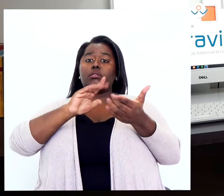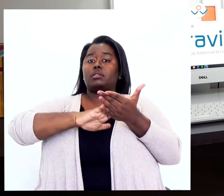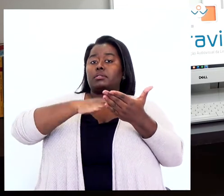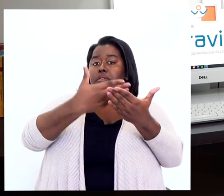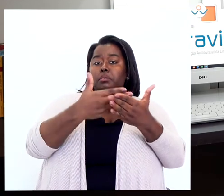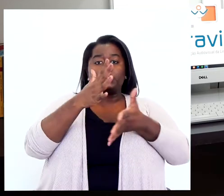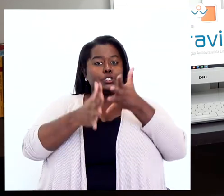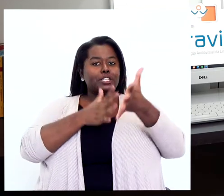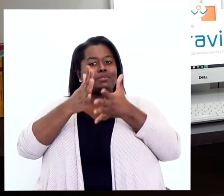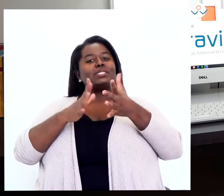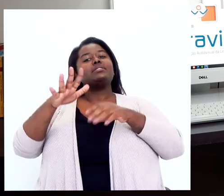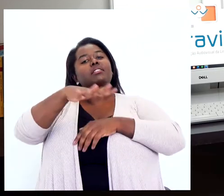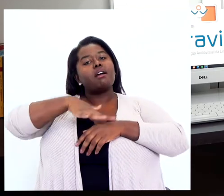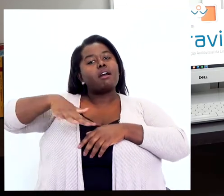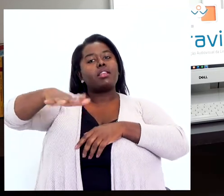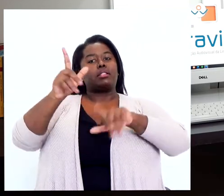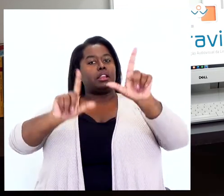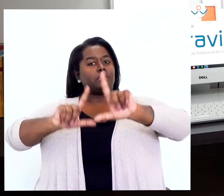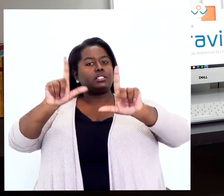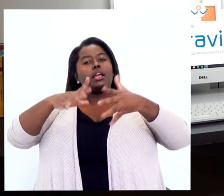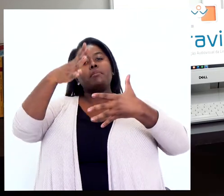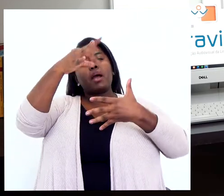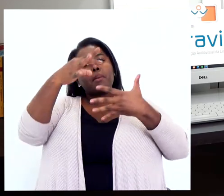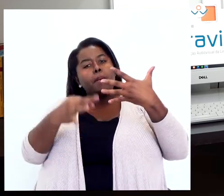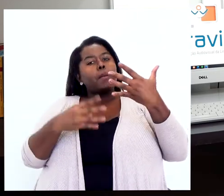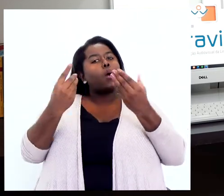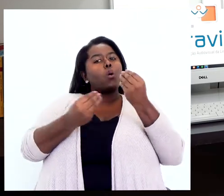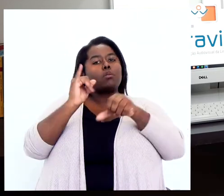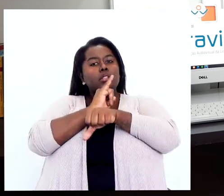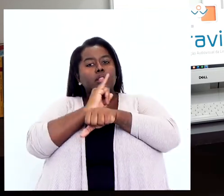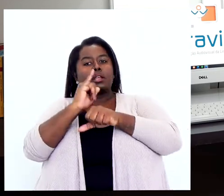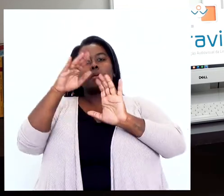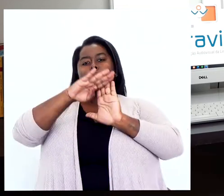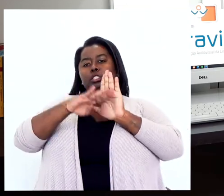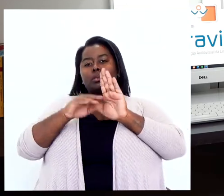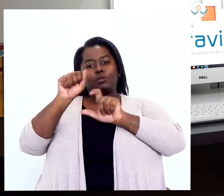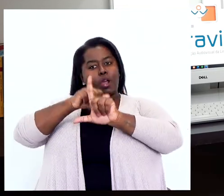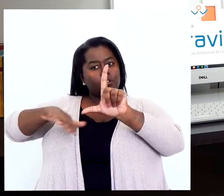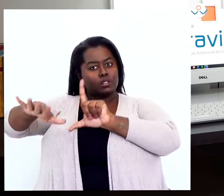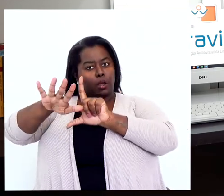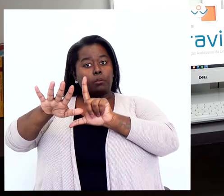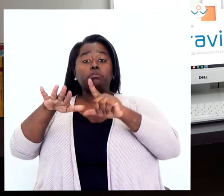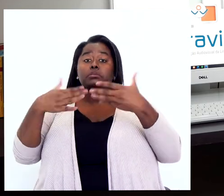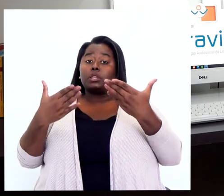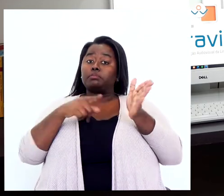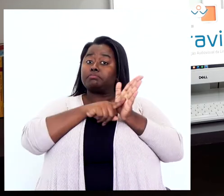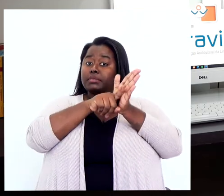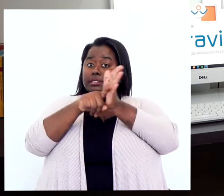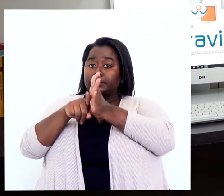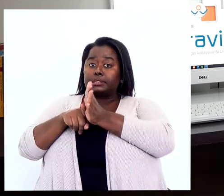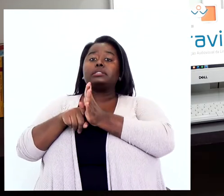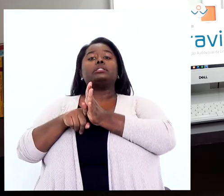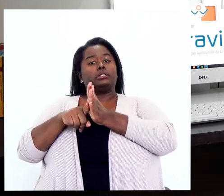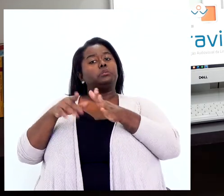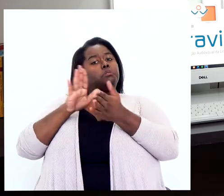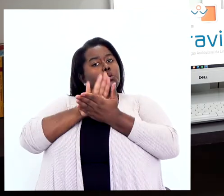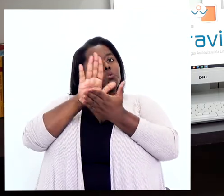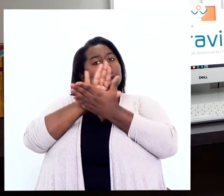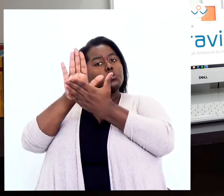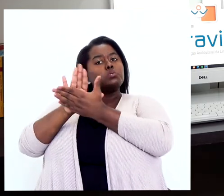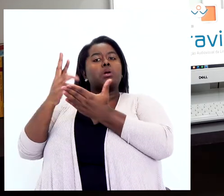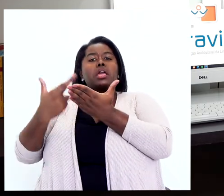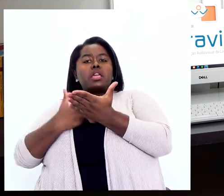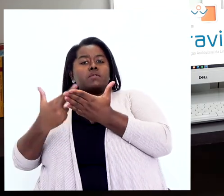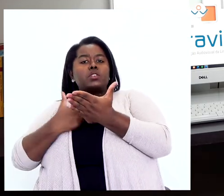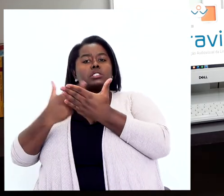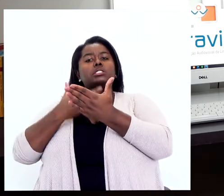esfera televisiva, também descrevendo as estratégias dos procedimentos audiovisuais. Então, as pesquisas estão